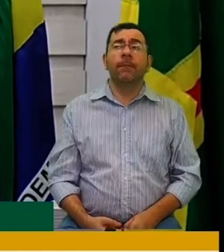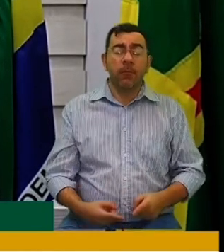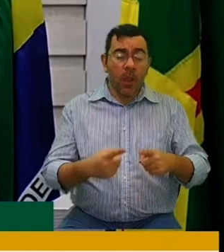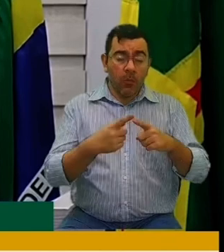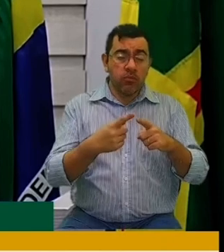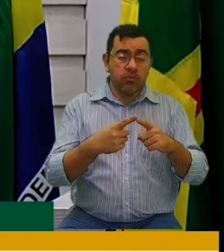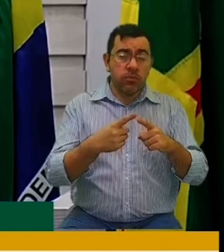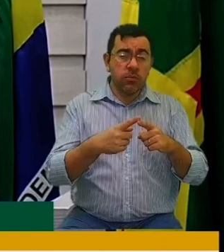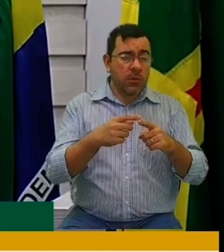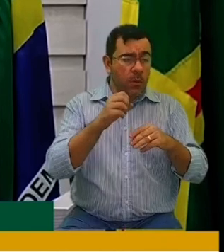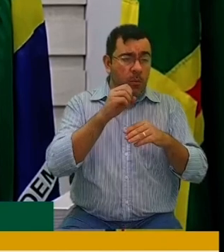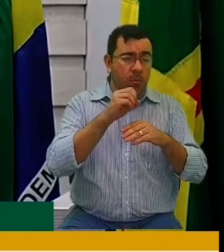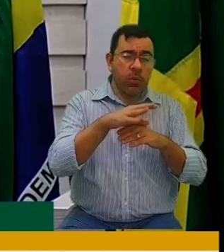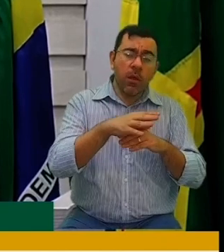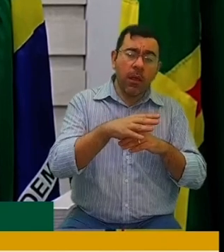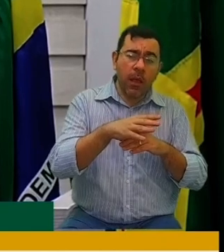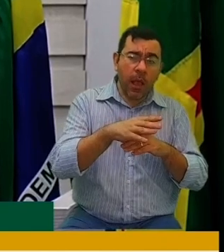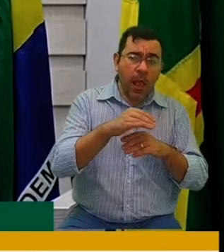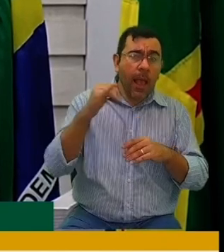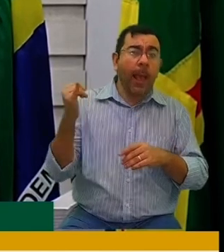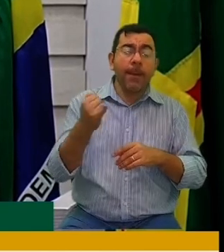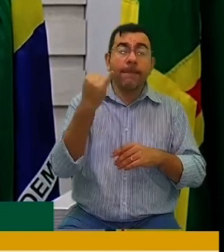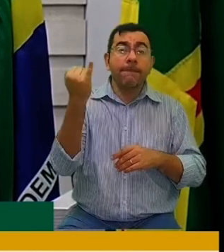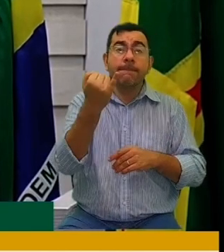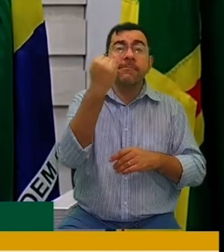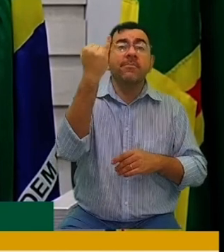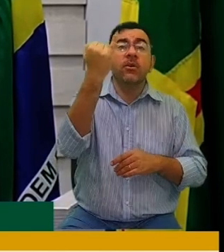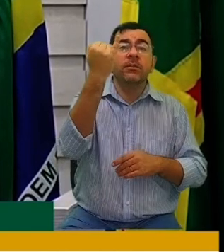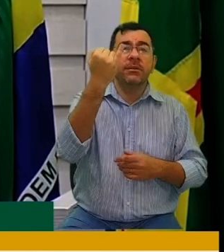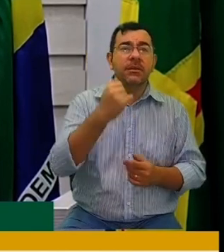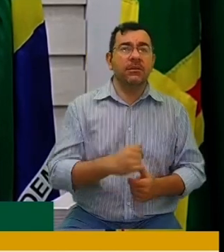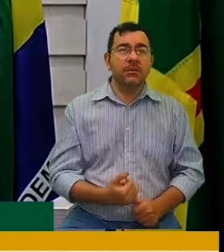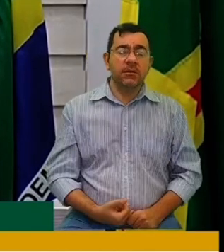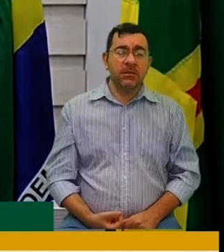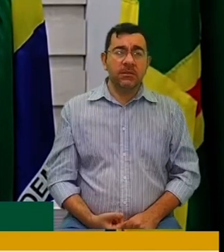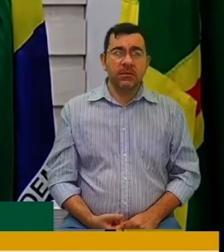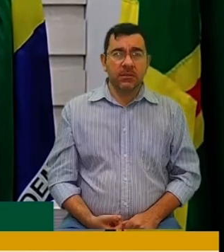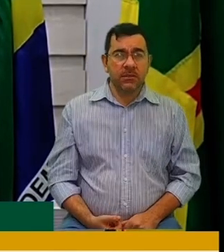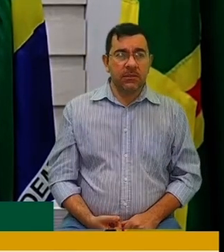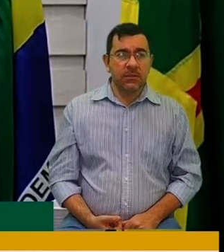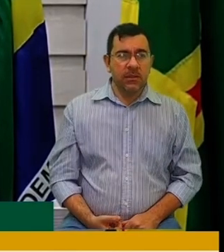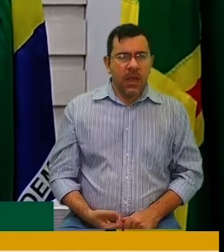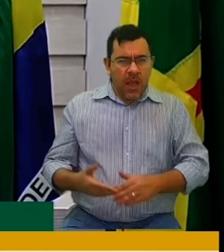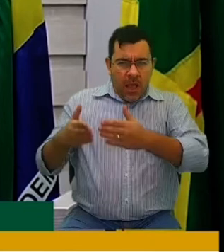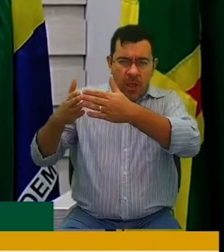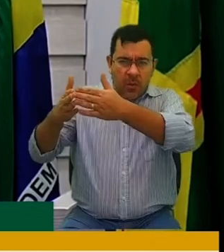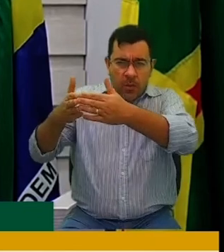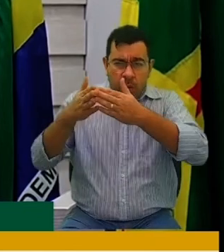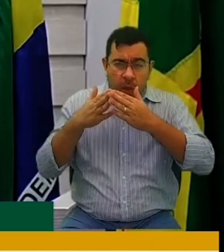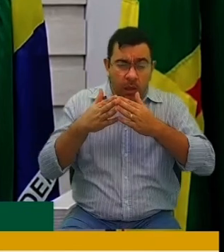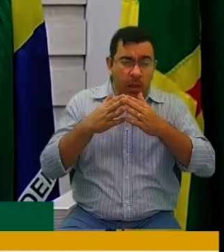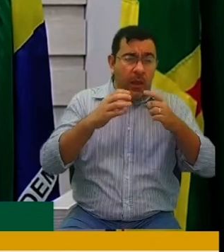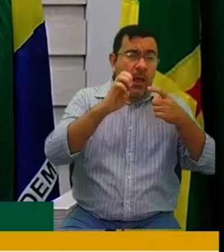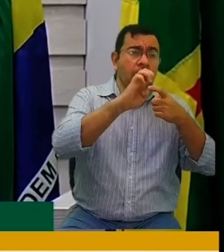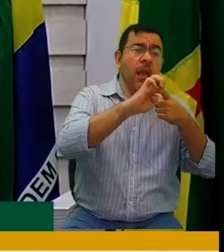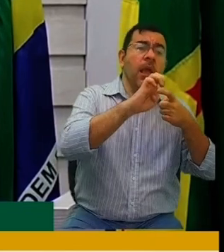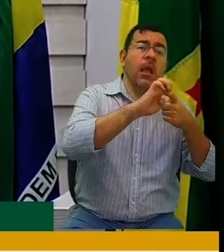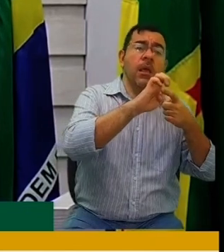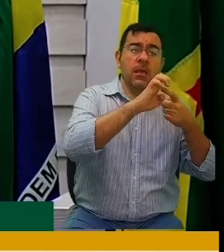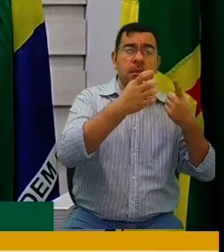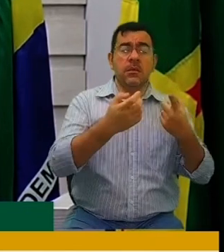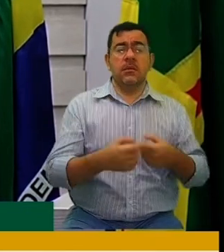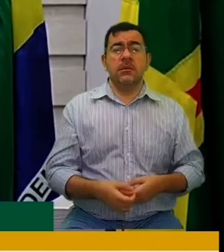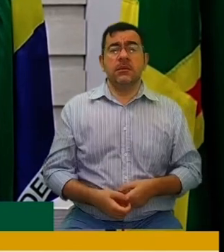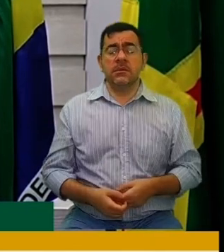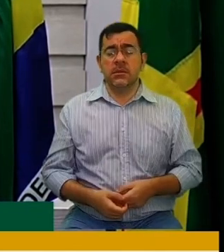social, pois tem por finalidade solicitar o nosso executivo venha viabilizar a aquisição e